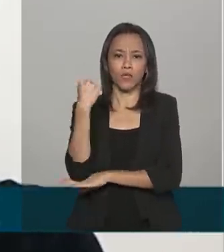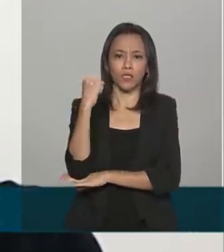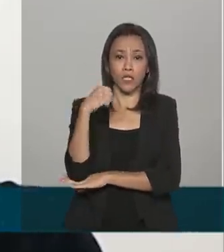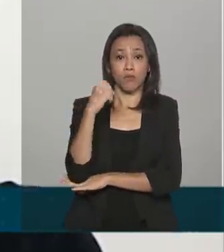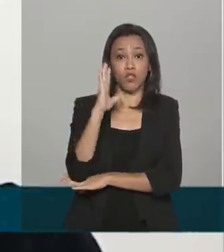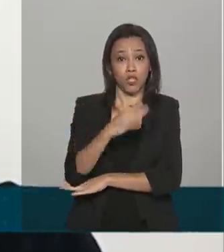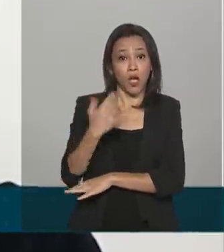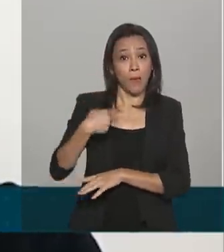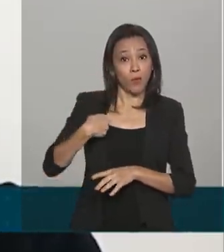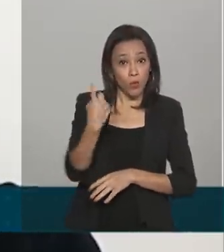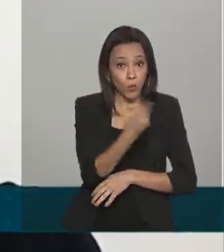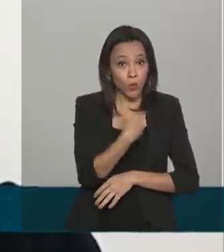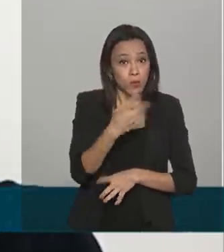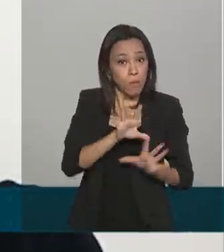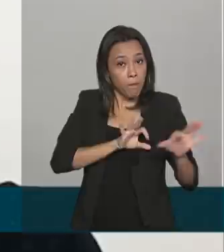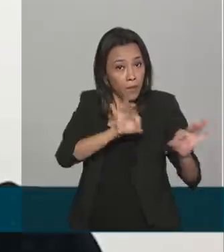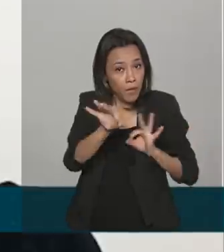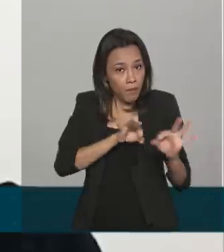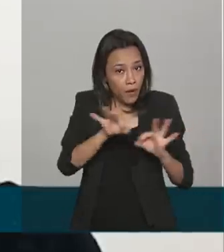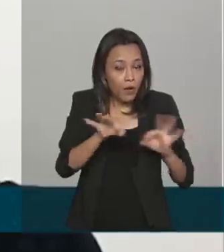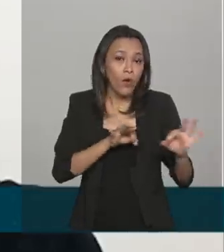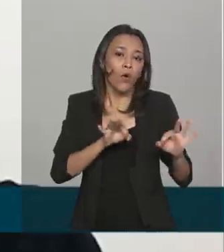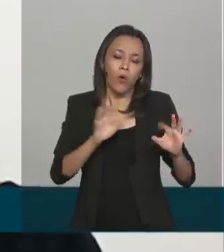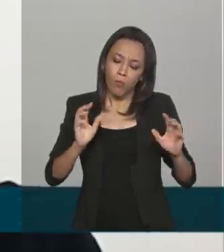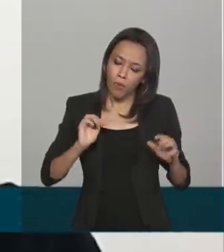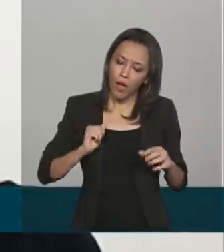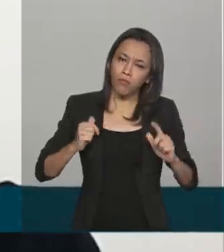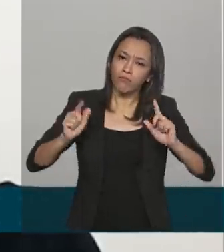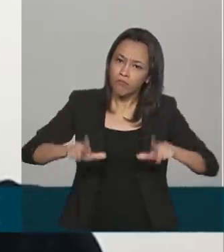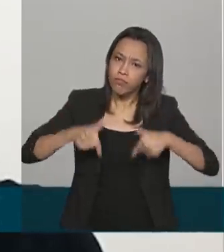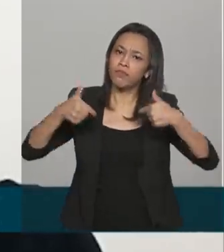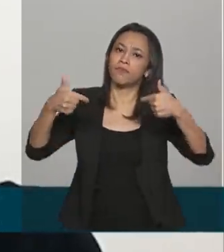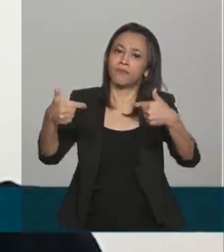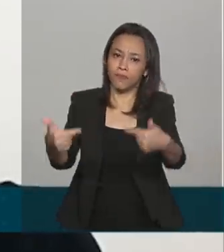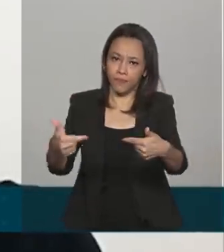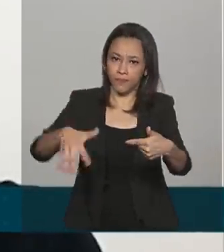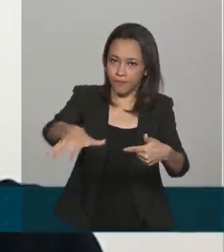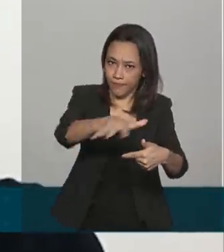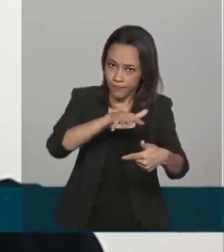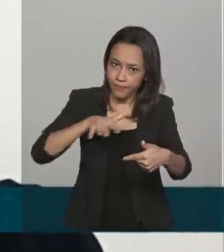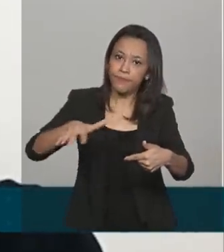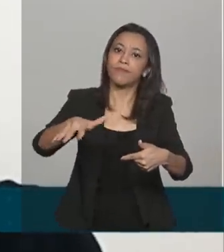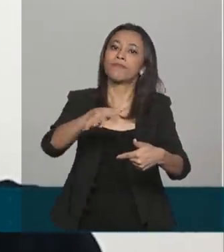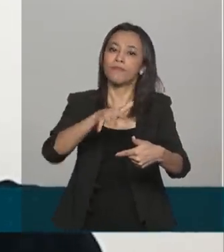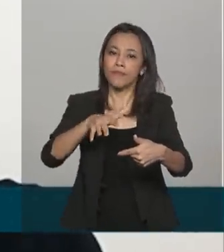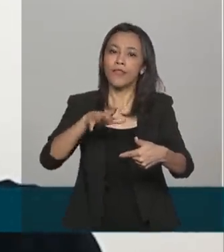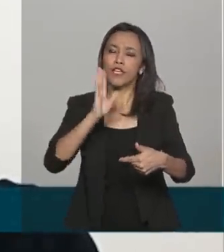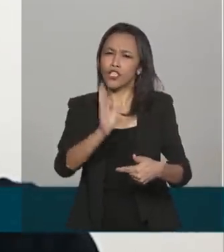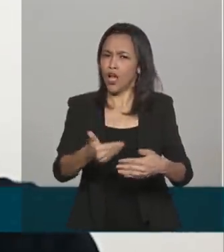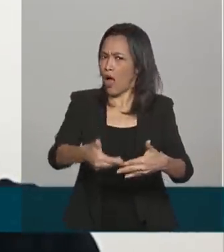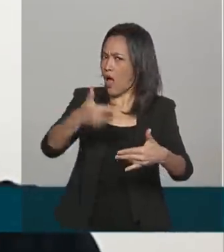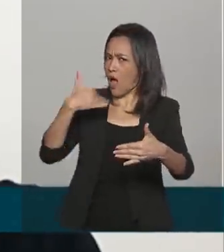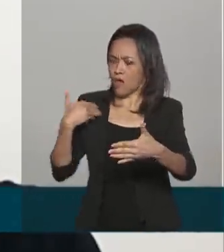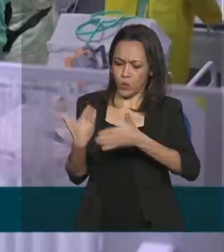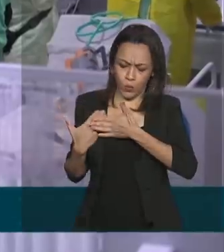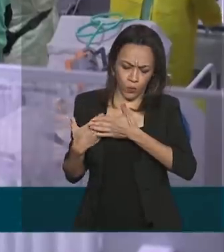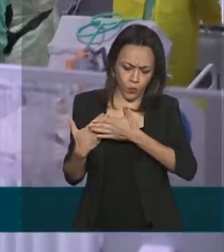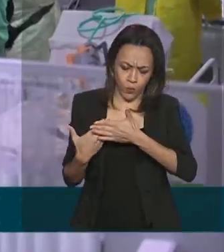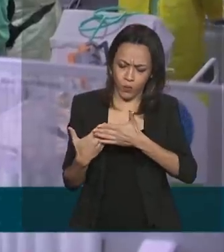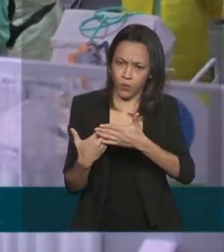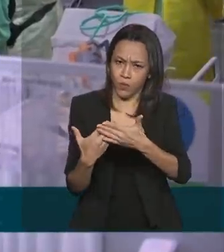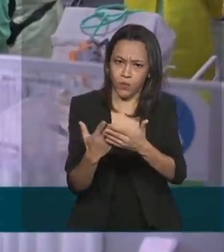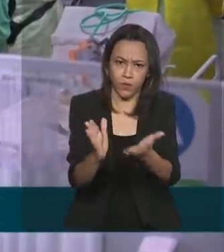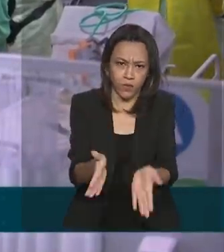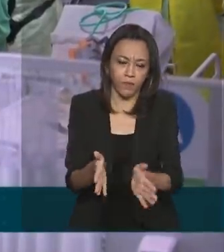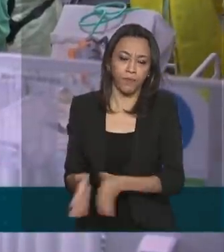para o mercado de trabalho. Nos preparou para exercermos aquilo que a gente vem estudando há tanto tempo. Na